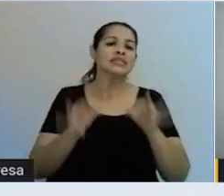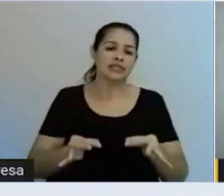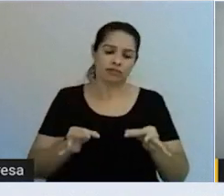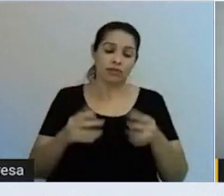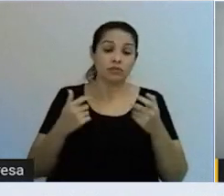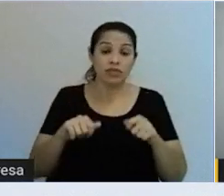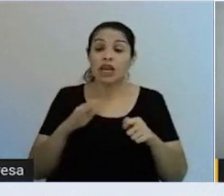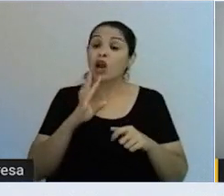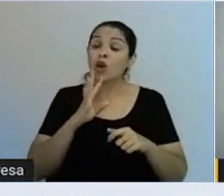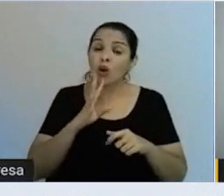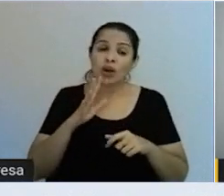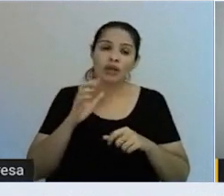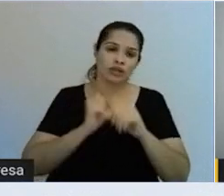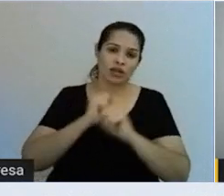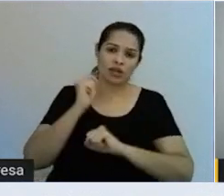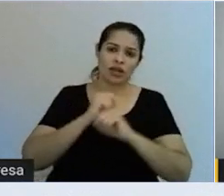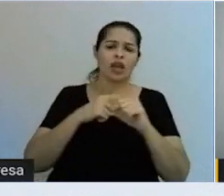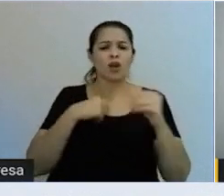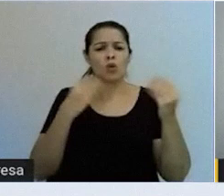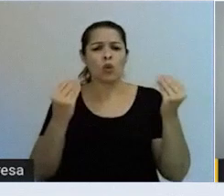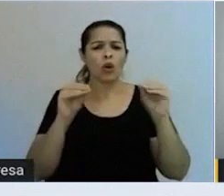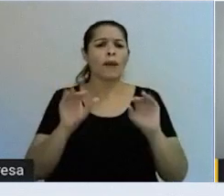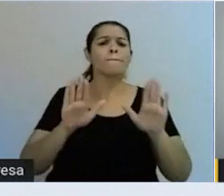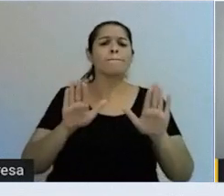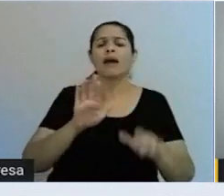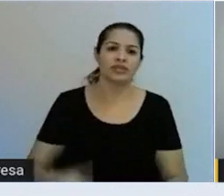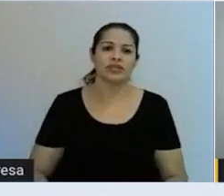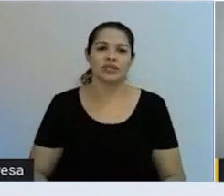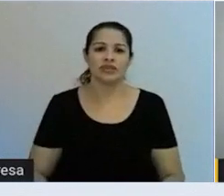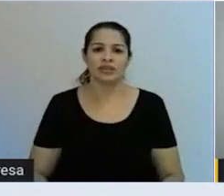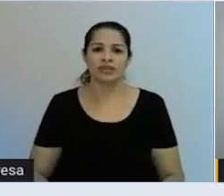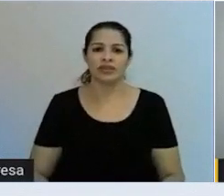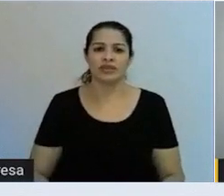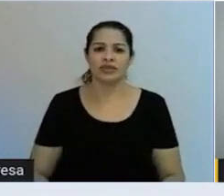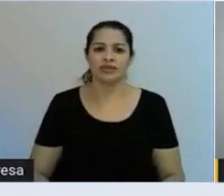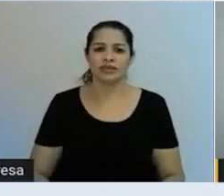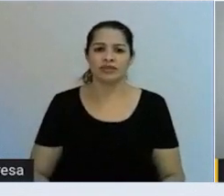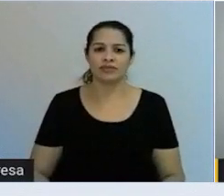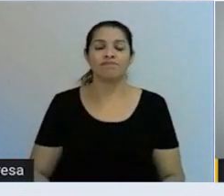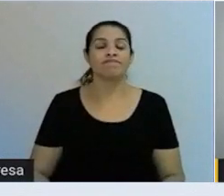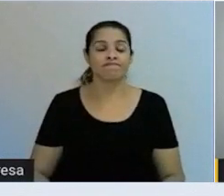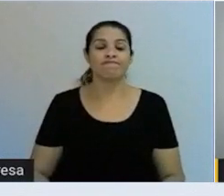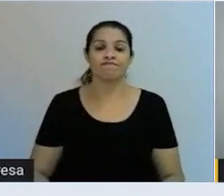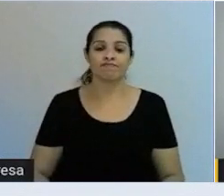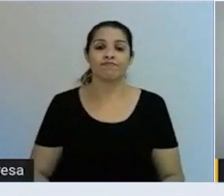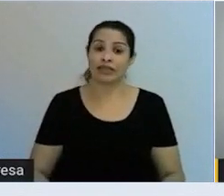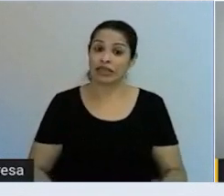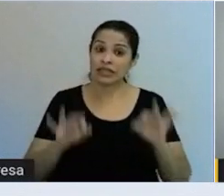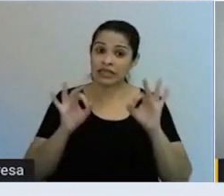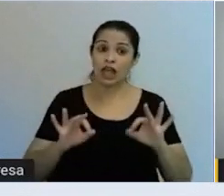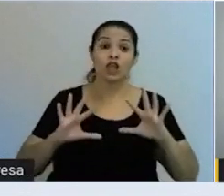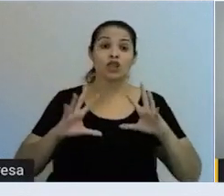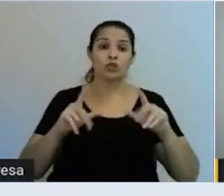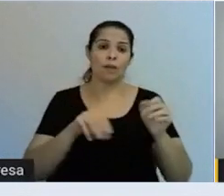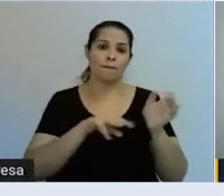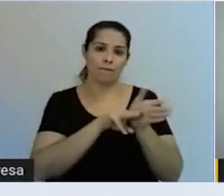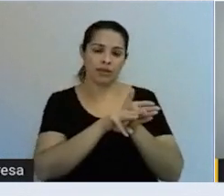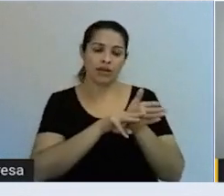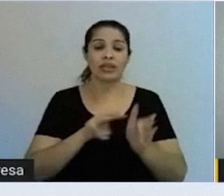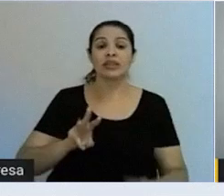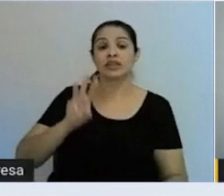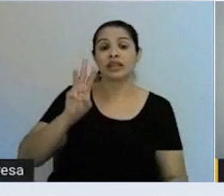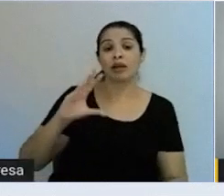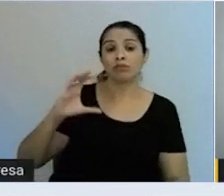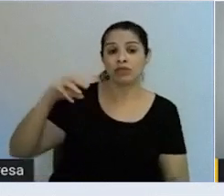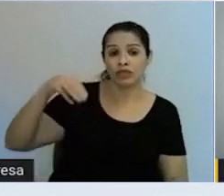eu coloquei aqui, mas não está exatamente numa ordem que deveria estar. Aqui, tanto na metodologia TPM como no WCM, não tem,